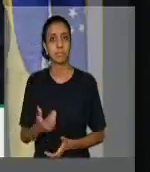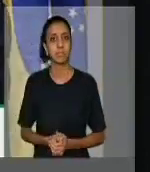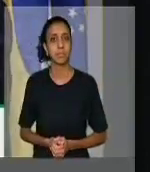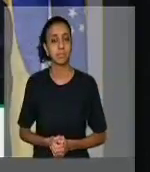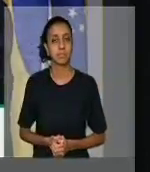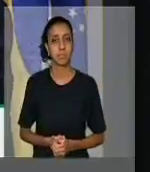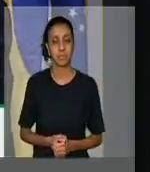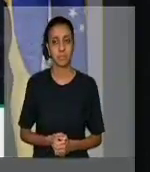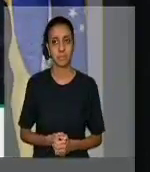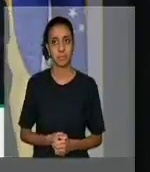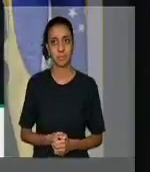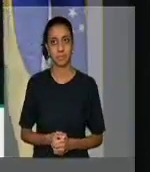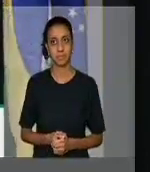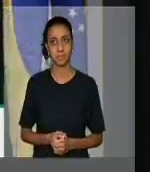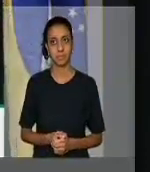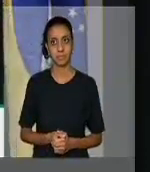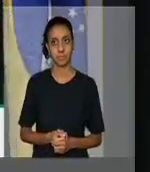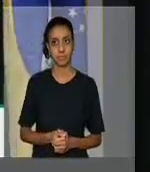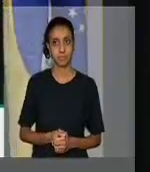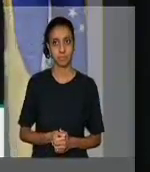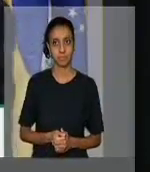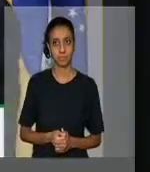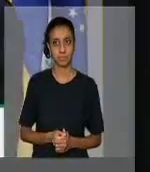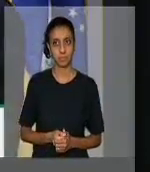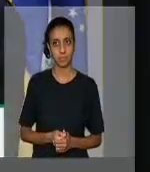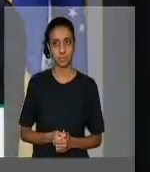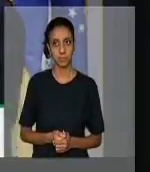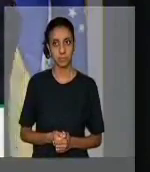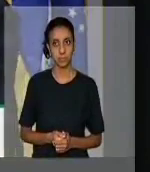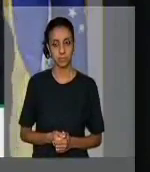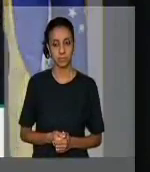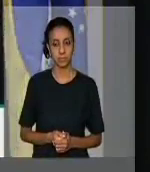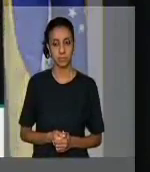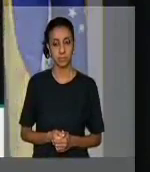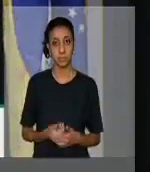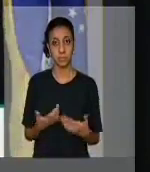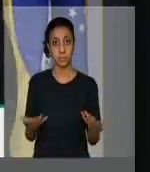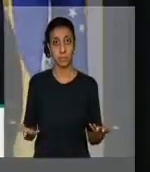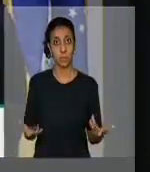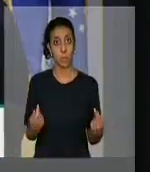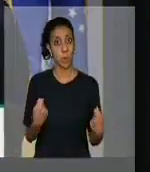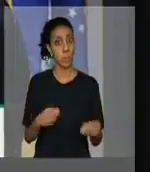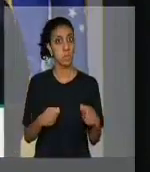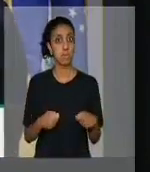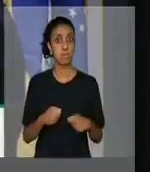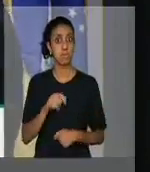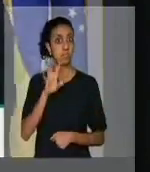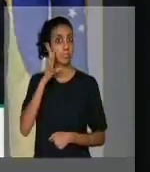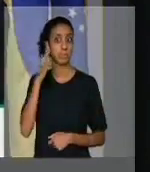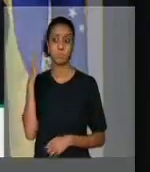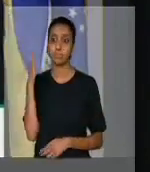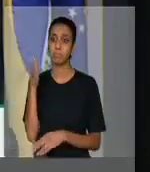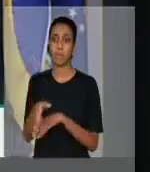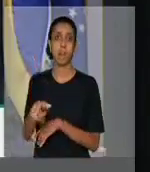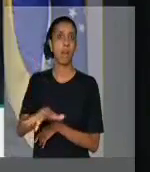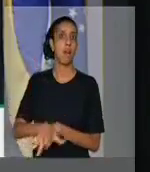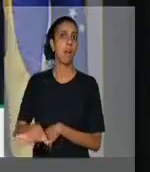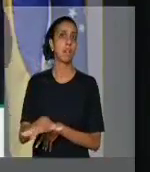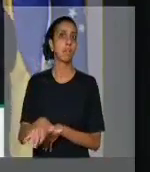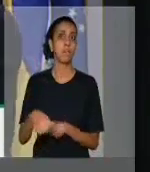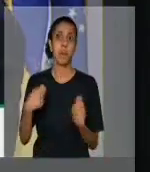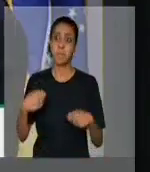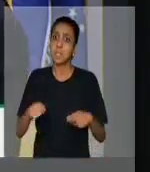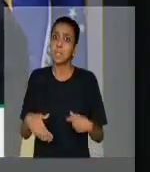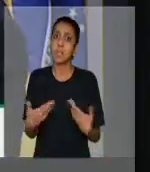aí, deputado Geraldo, tem que ter intervenção. É o momento de fazer uma